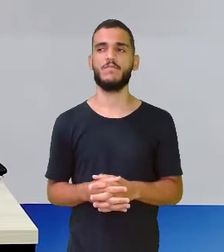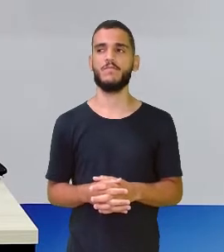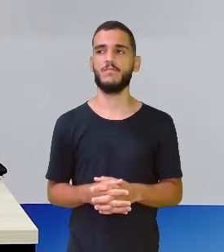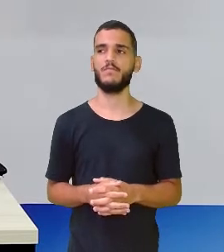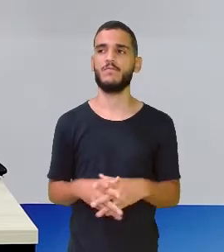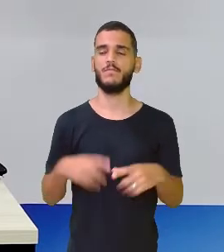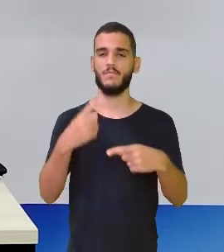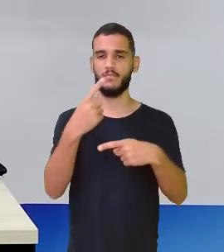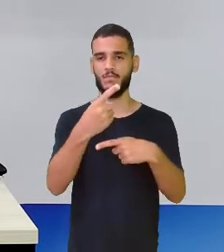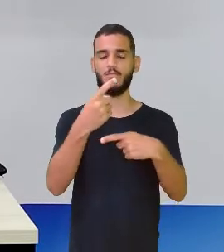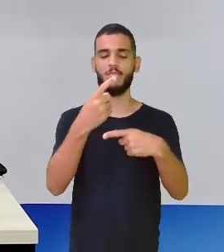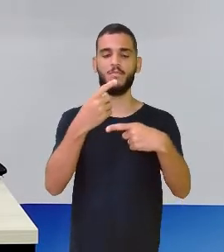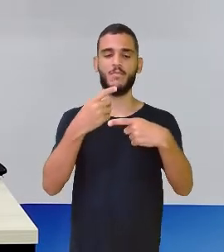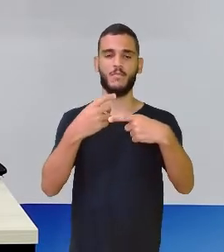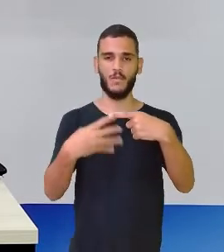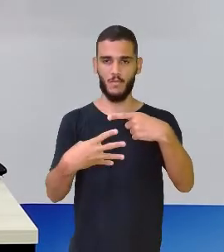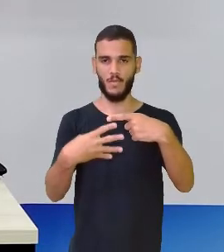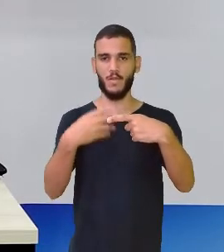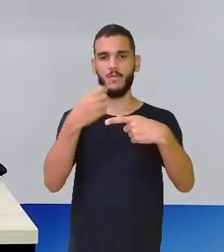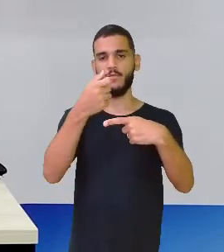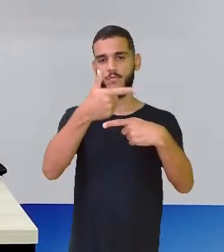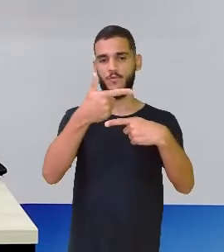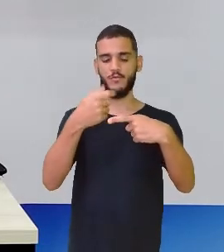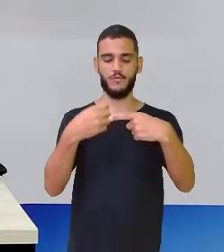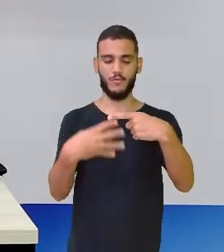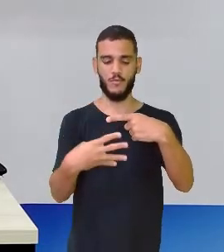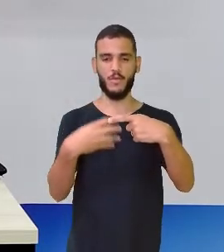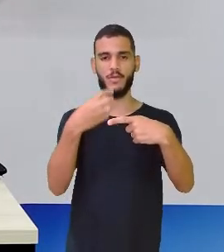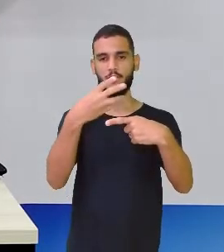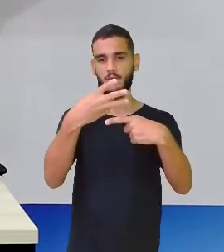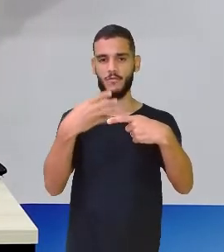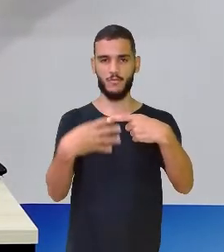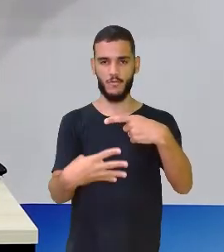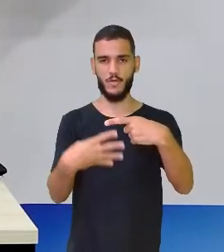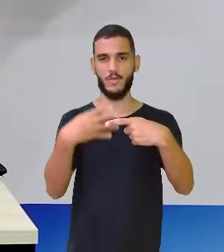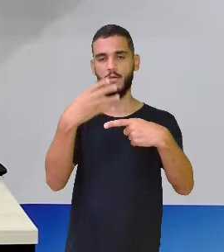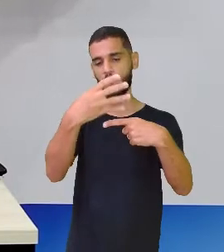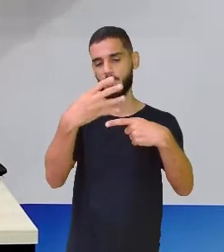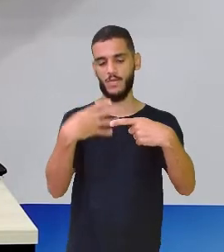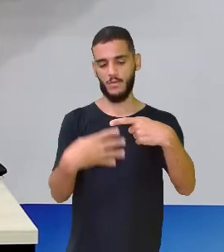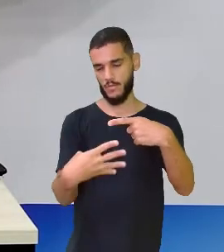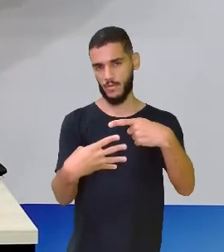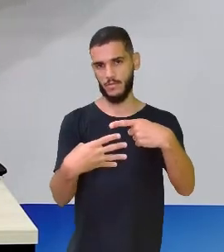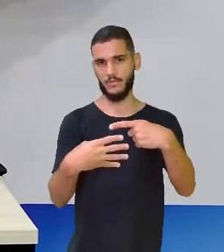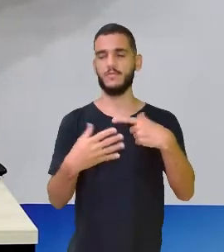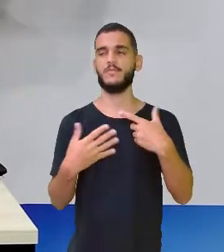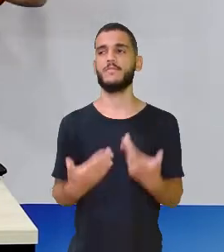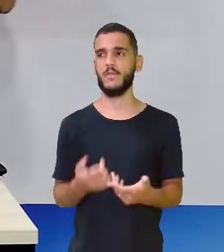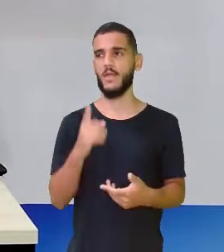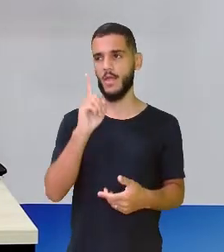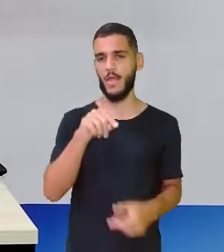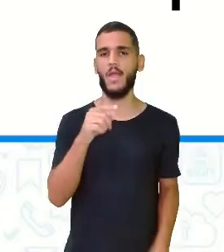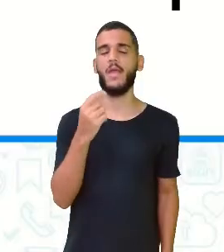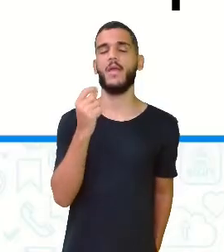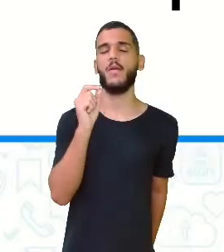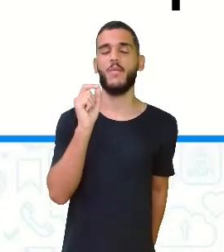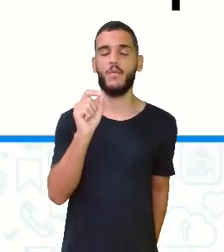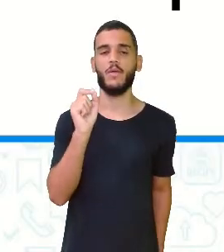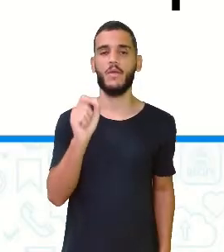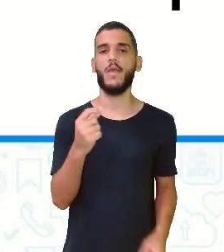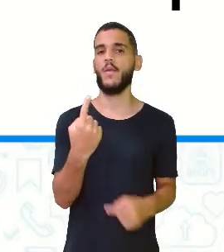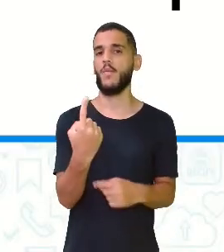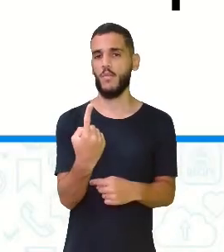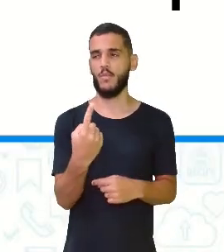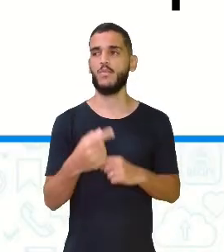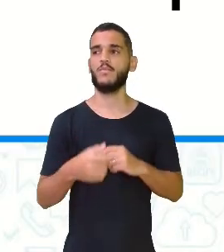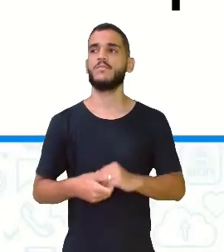Um quarto. Aí vem dois quartos, três quartos e por último. Quatro quartos é a mesma coisa que um inteiro, tá? Por